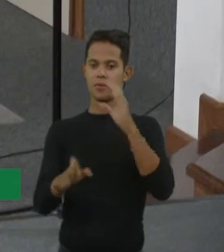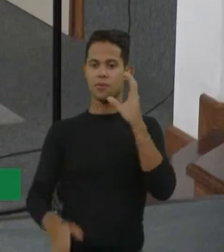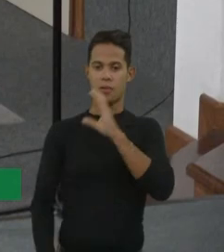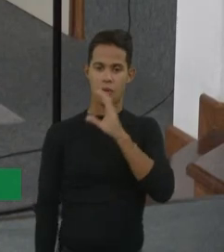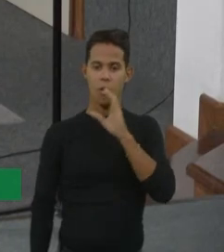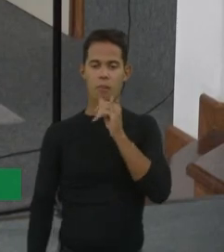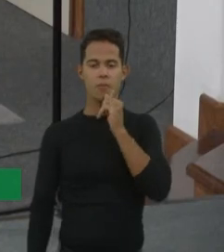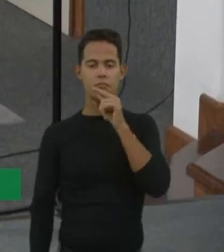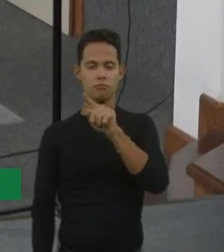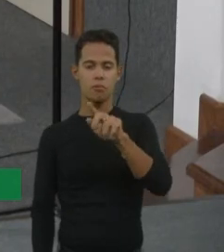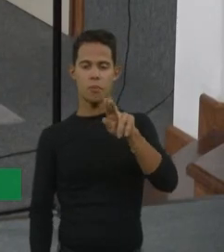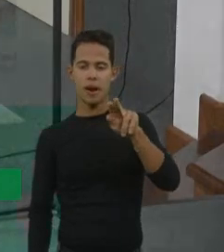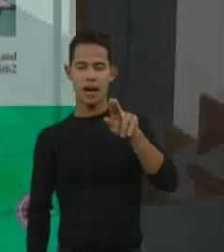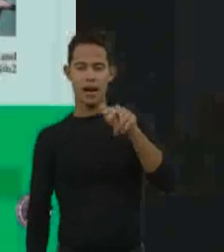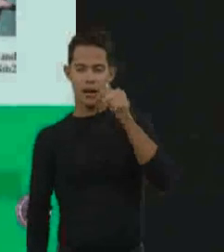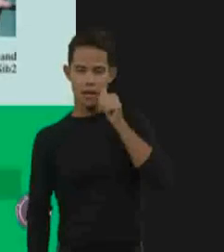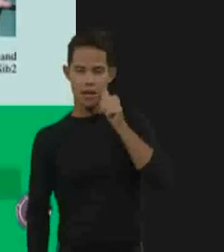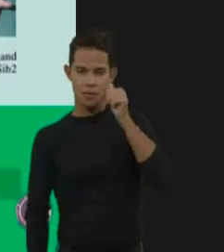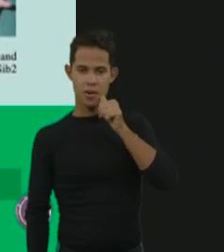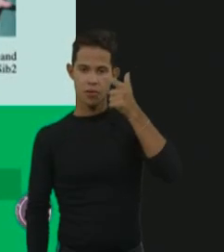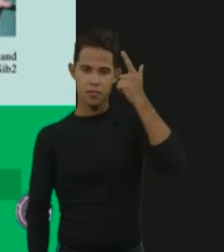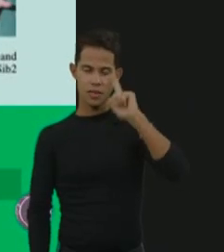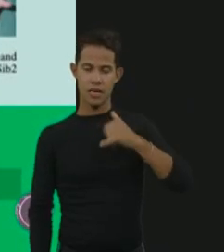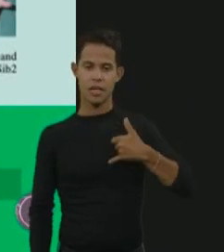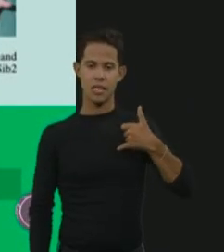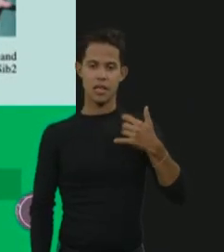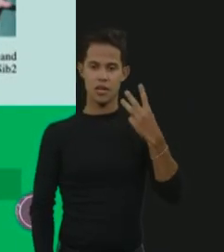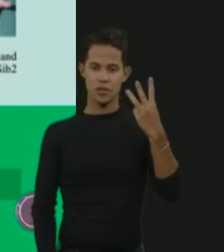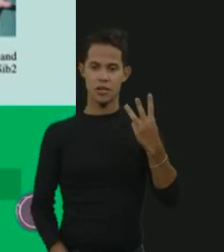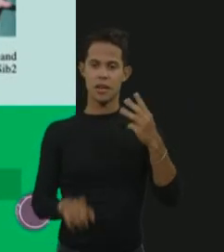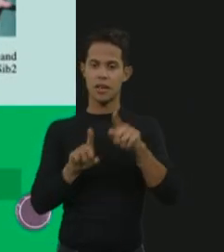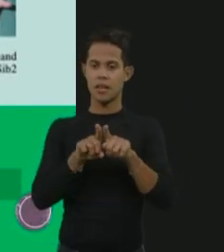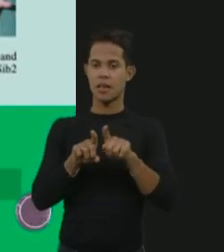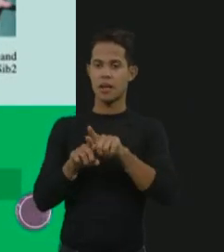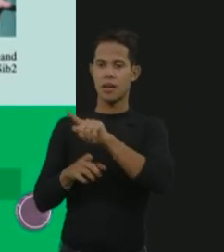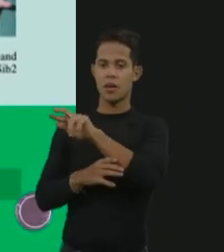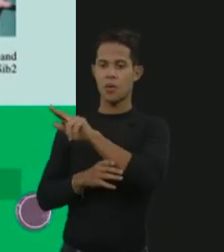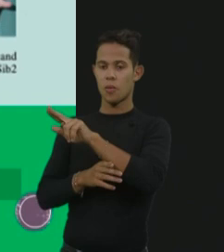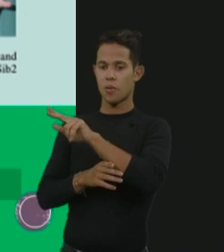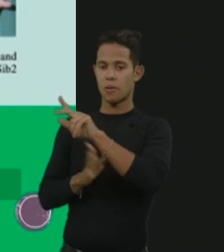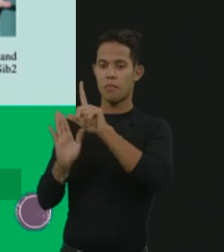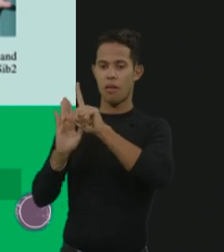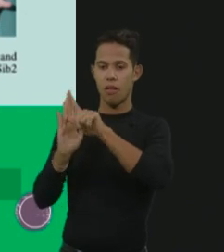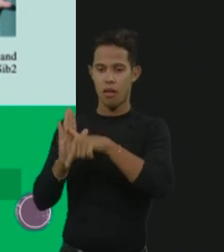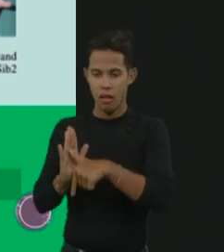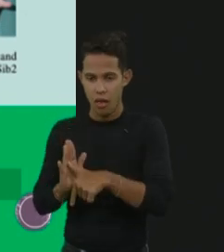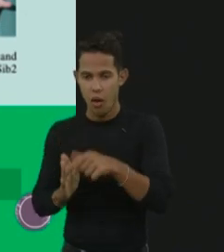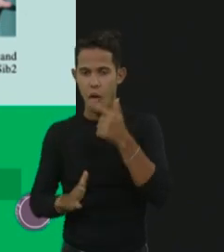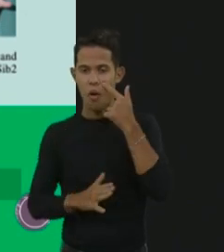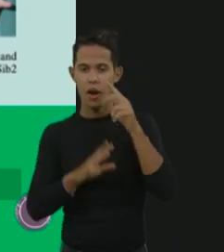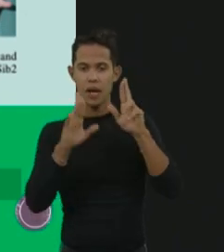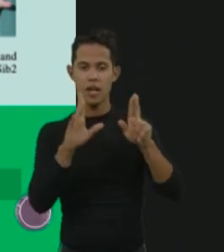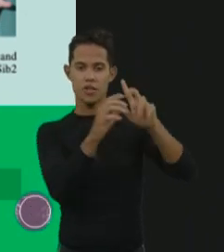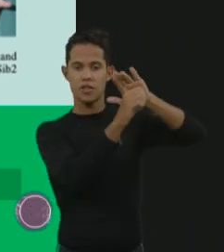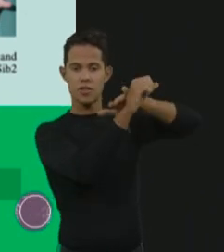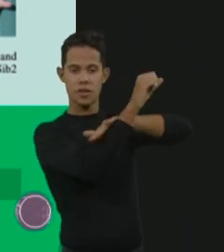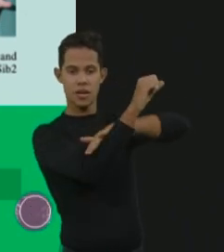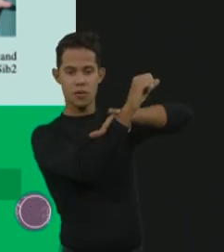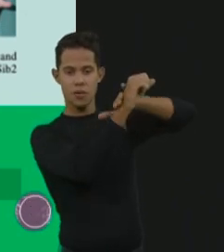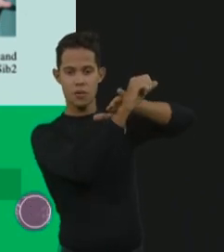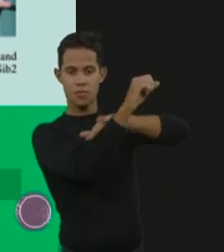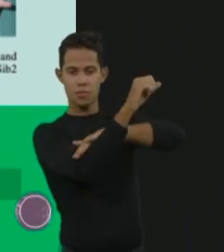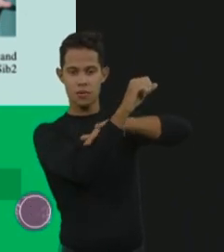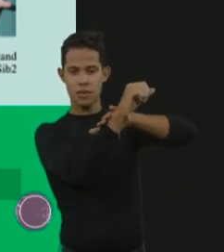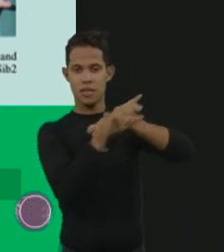tratamento mais tardiamente, ao redor dos 3 anos, né? E o irmão que iniciou precocemente, a diferença da coluna, né? E a importância de